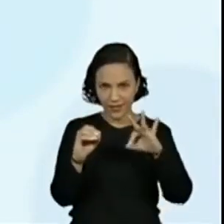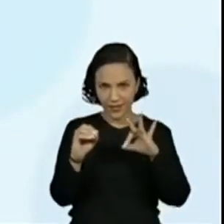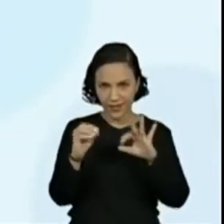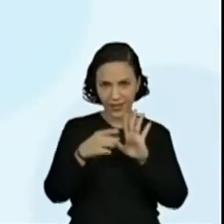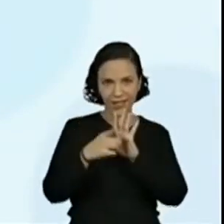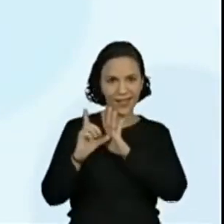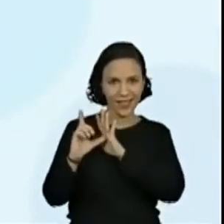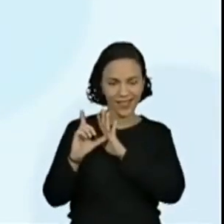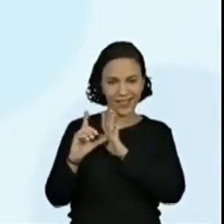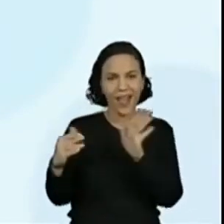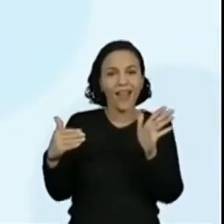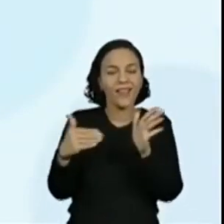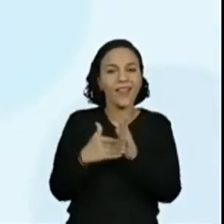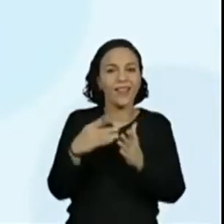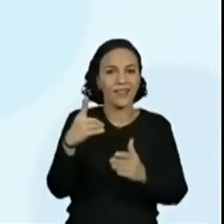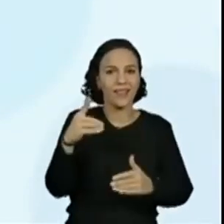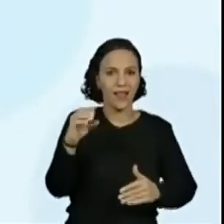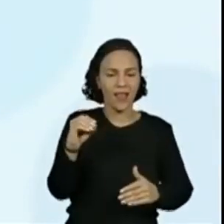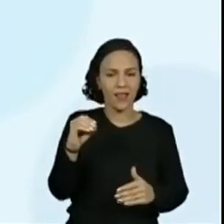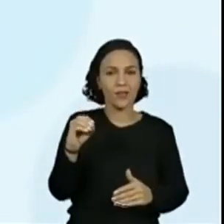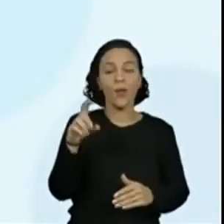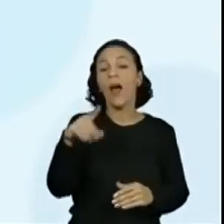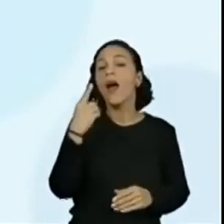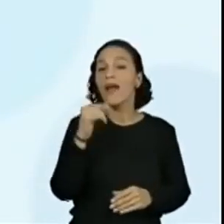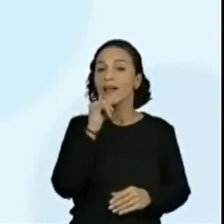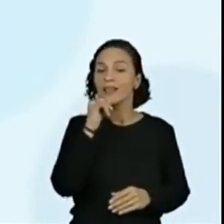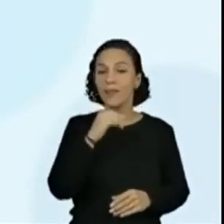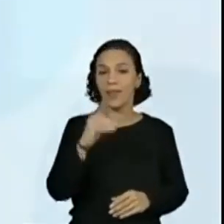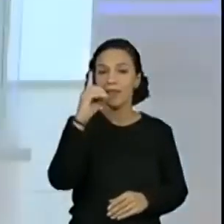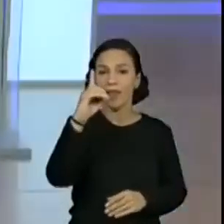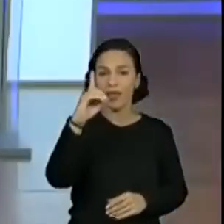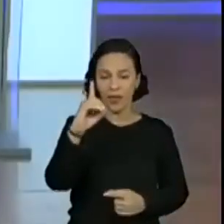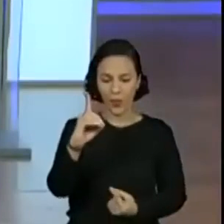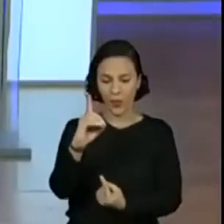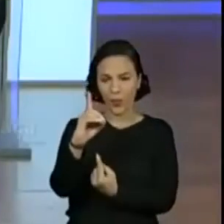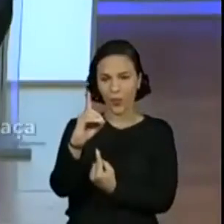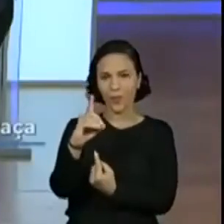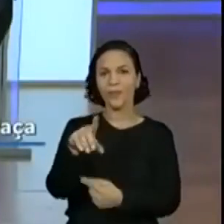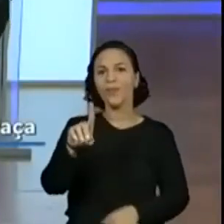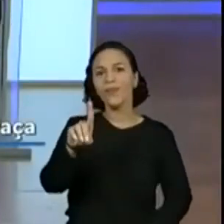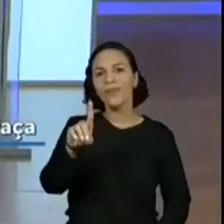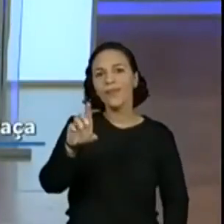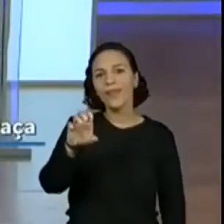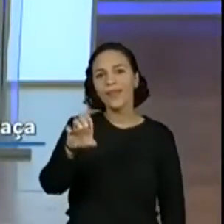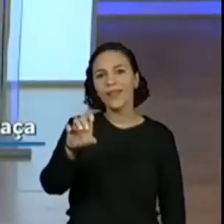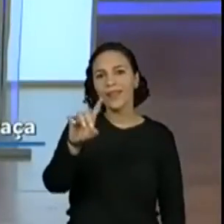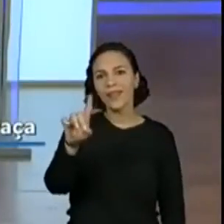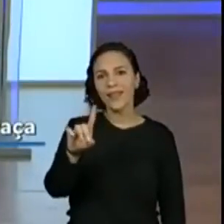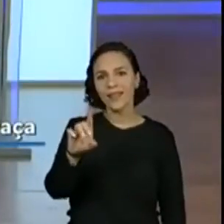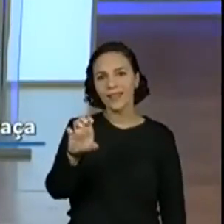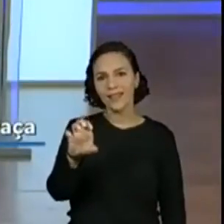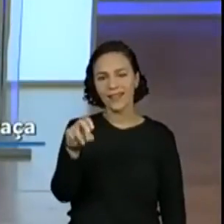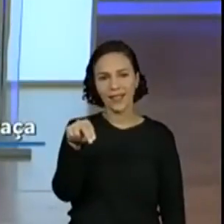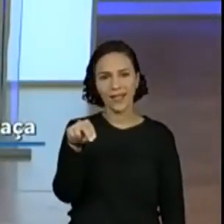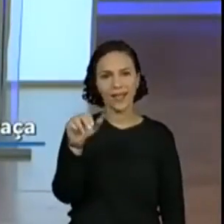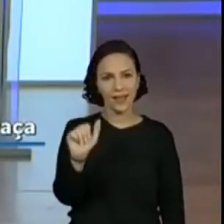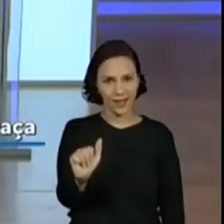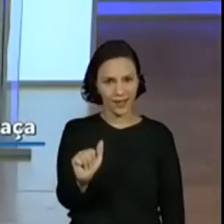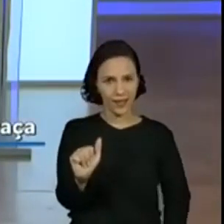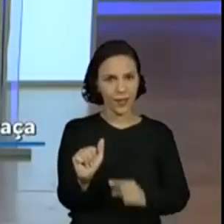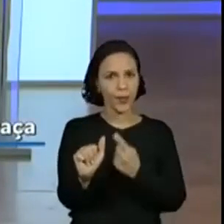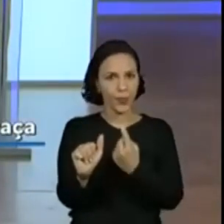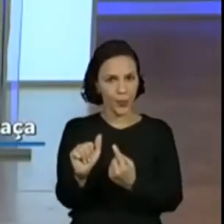O 10, nós já sabemos que é uma dezena, né, professora? Isso, o 10, nós já sabemos que é uma dezena. Sim.